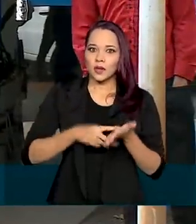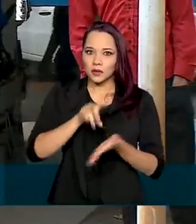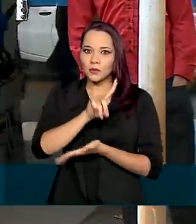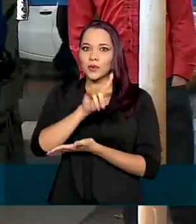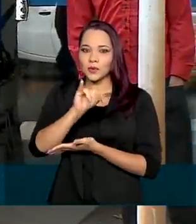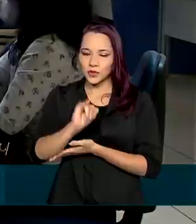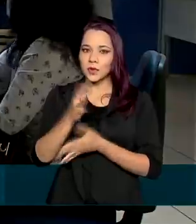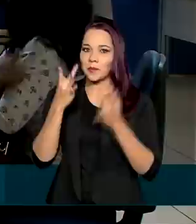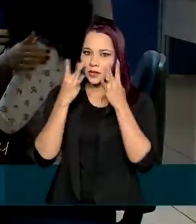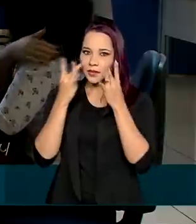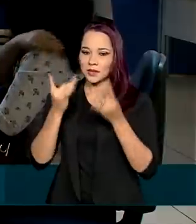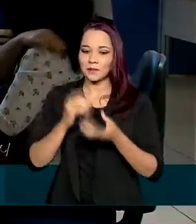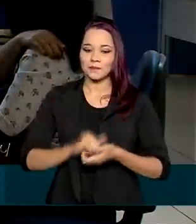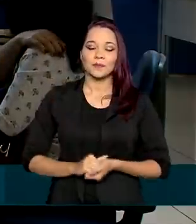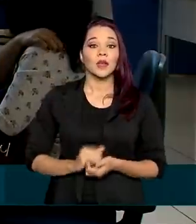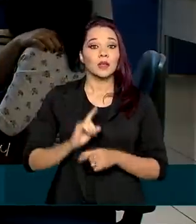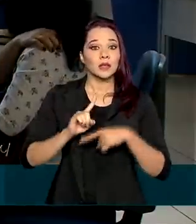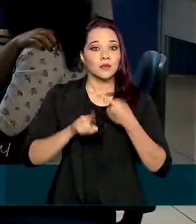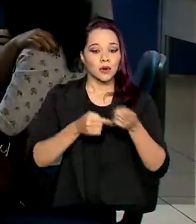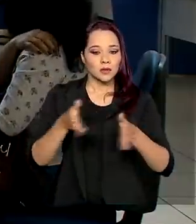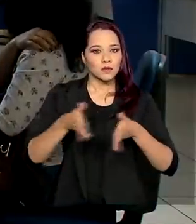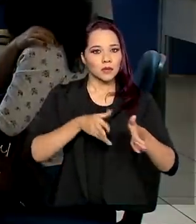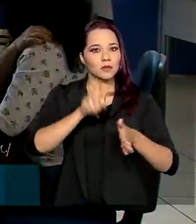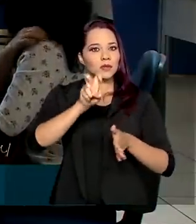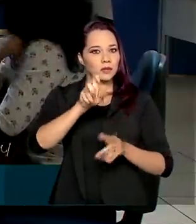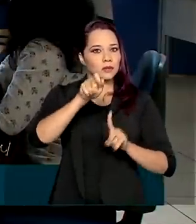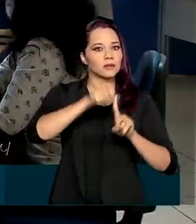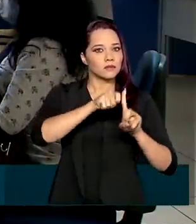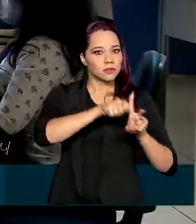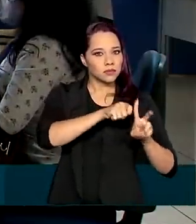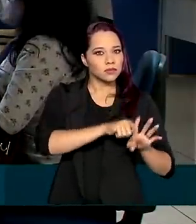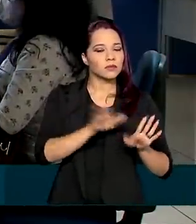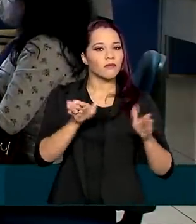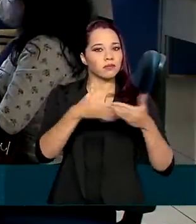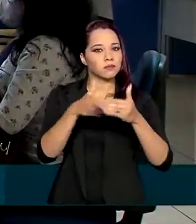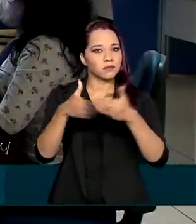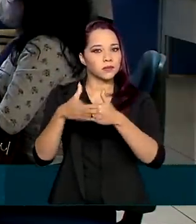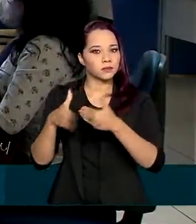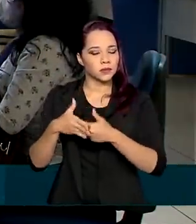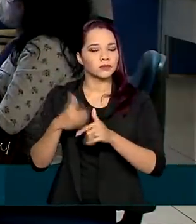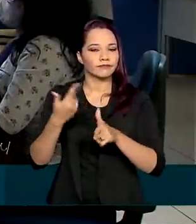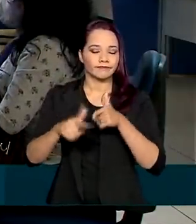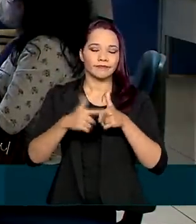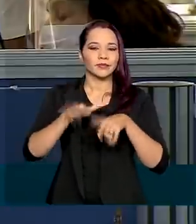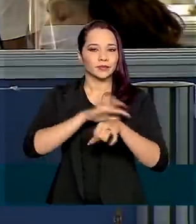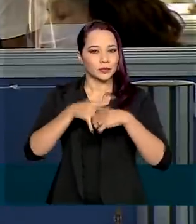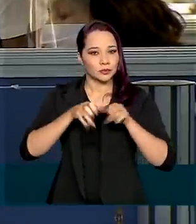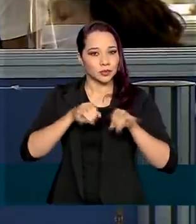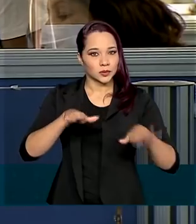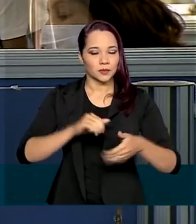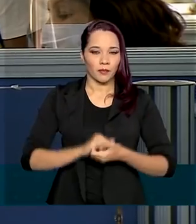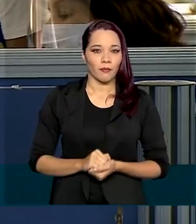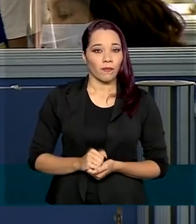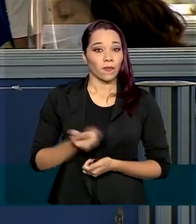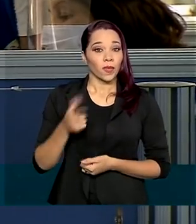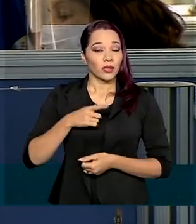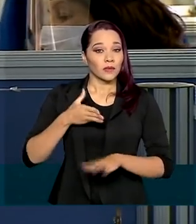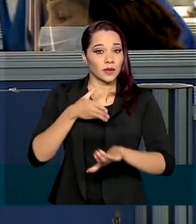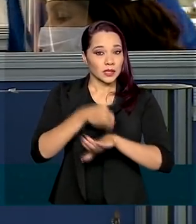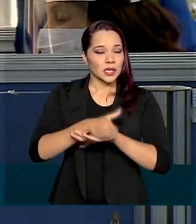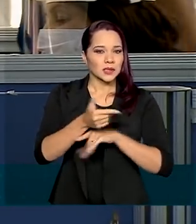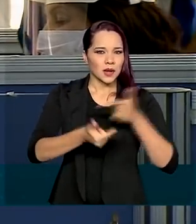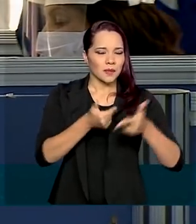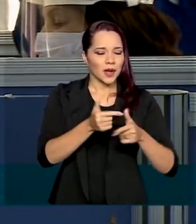atendimento presencial depois de quase seis meses de portas fechadas por causa da pandemia. Eles tiveram acesso a